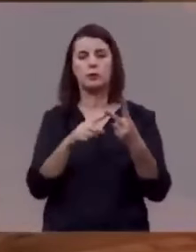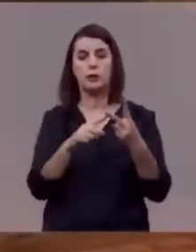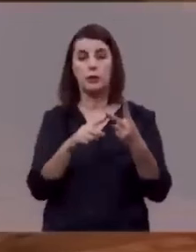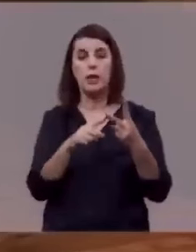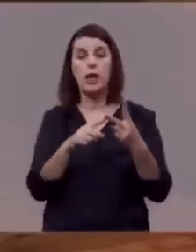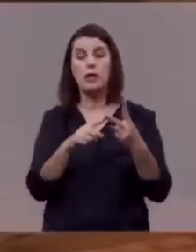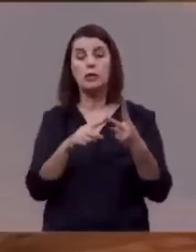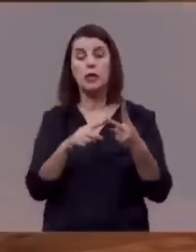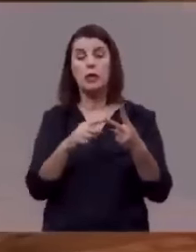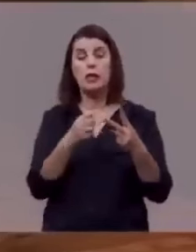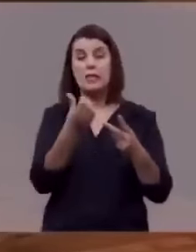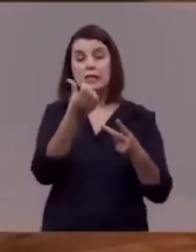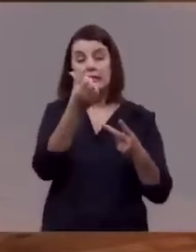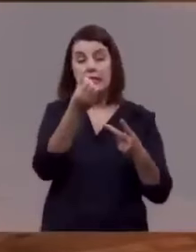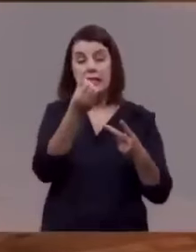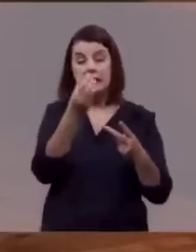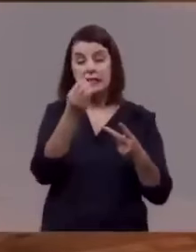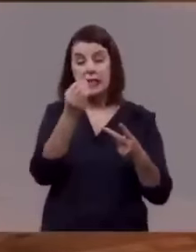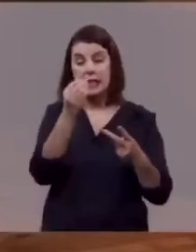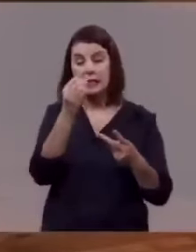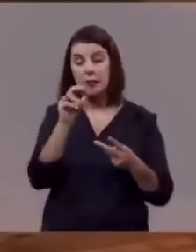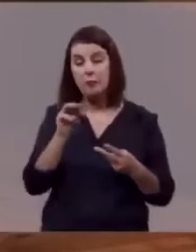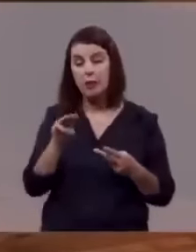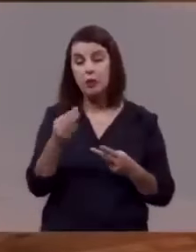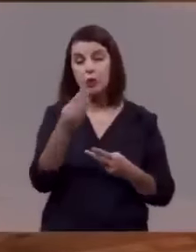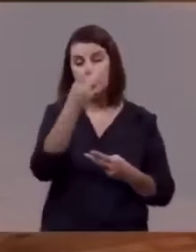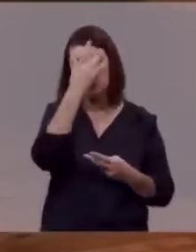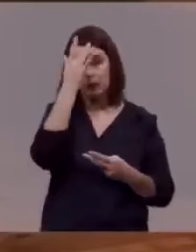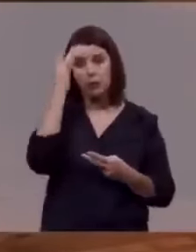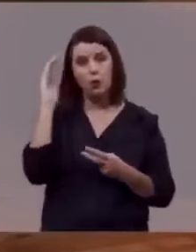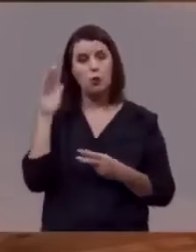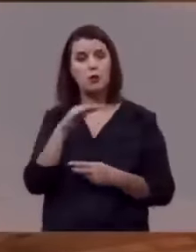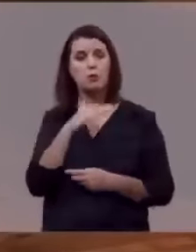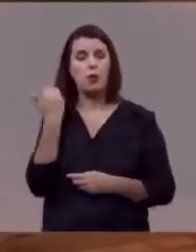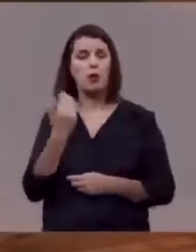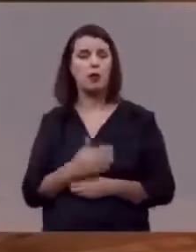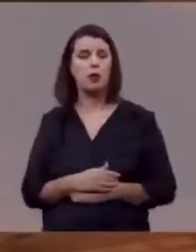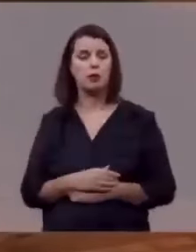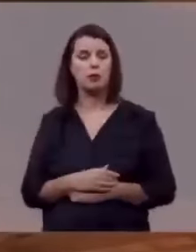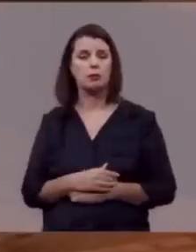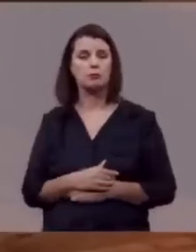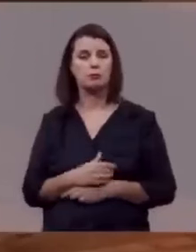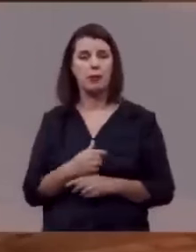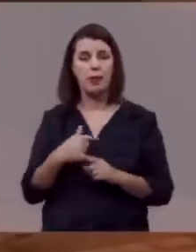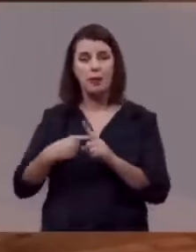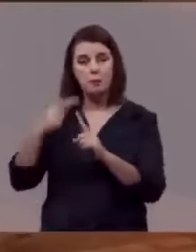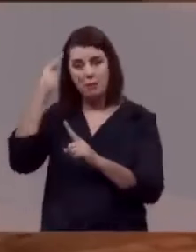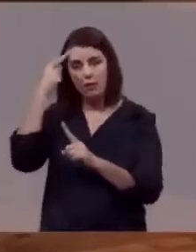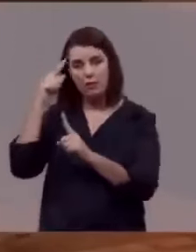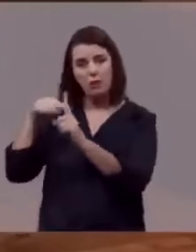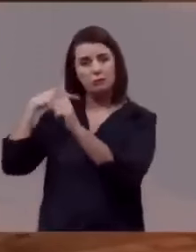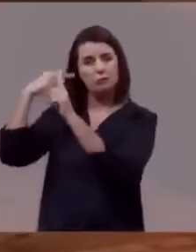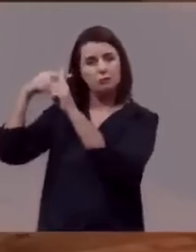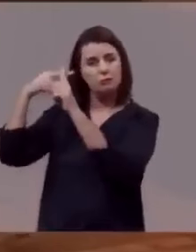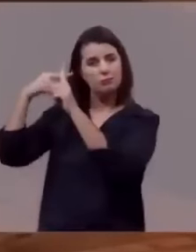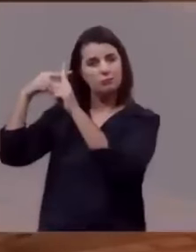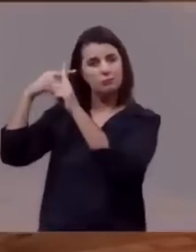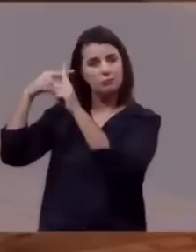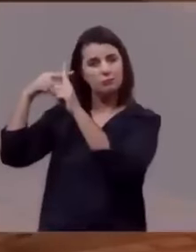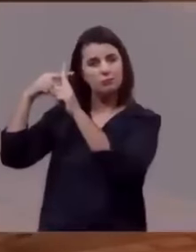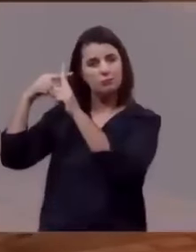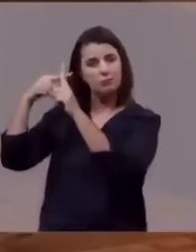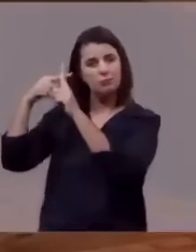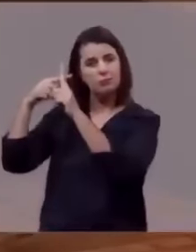60 milhões de pessoas ceifadas. E o otimismo do homem